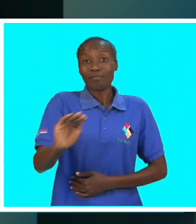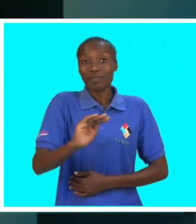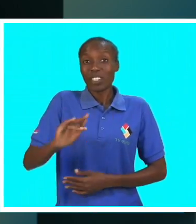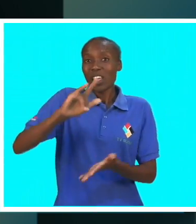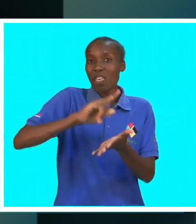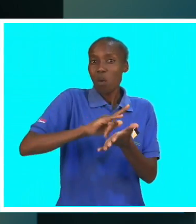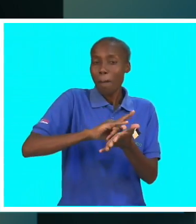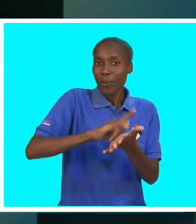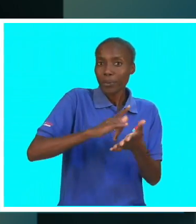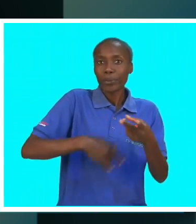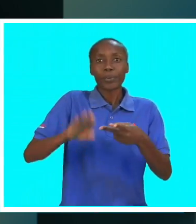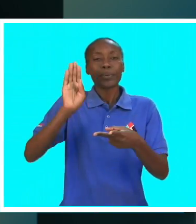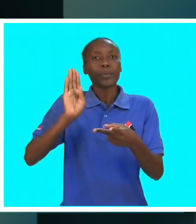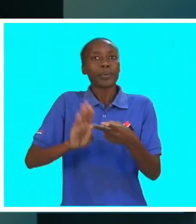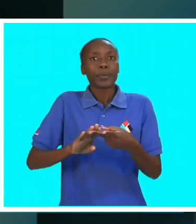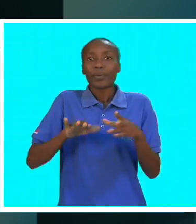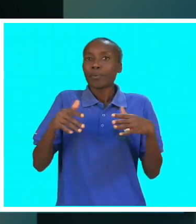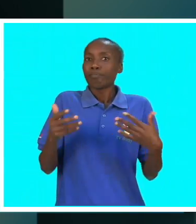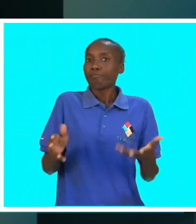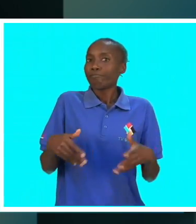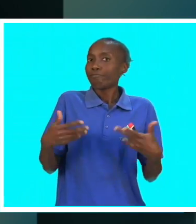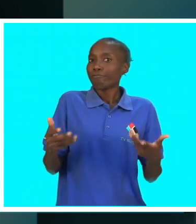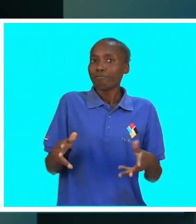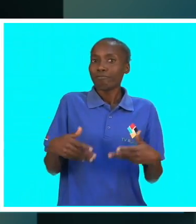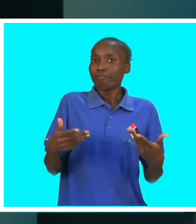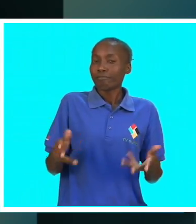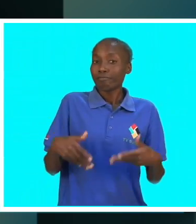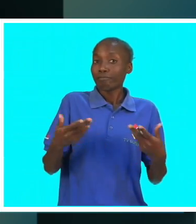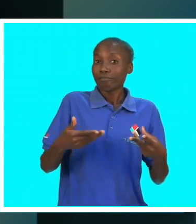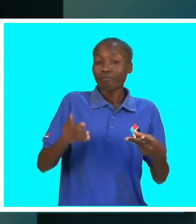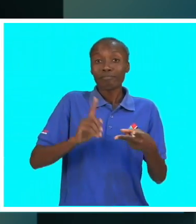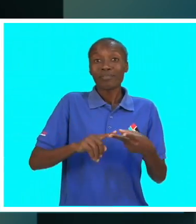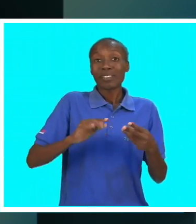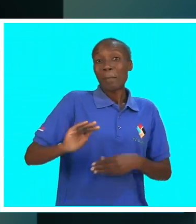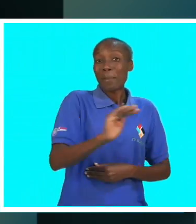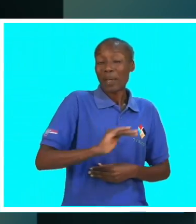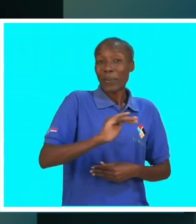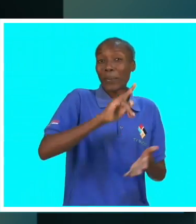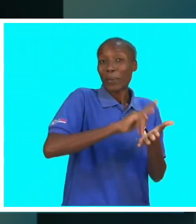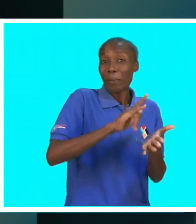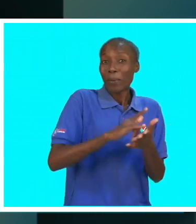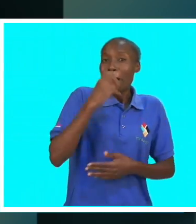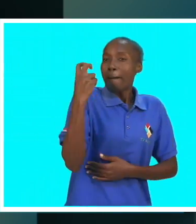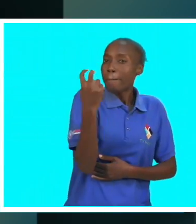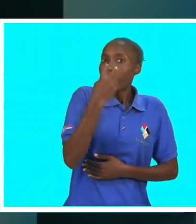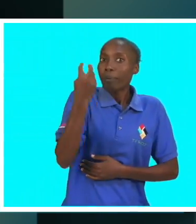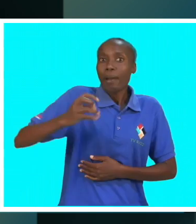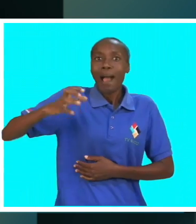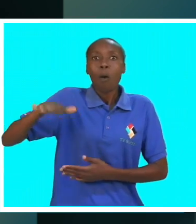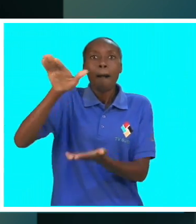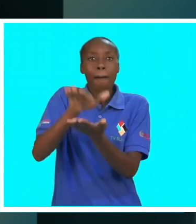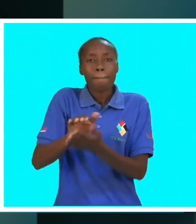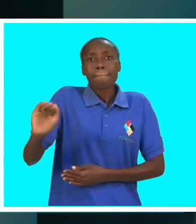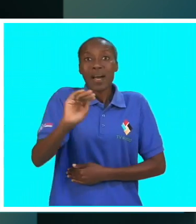aeroporto, saímos do bairro do aeroporto, ir à procura de água,